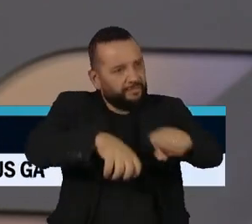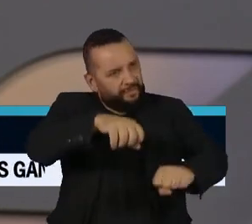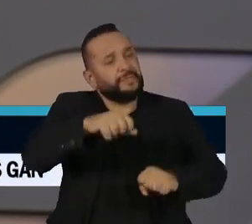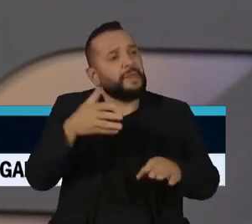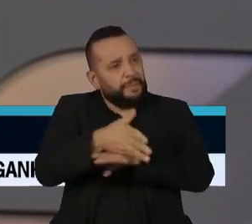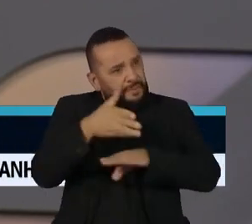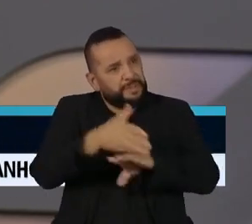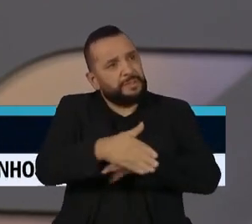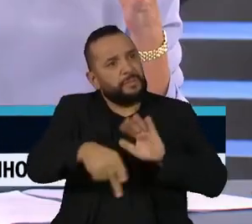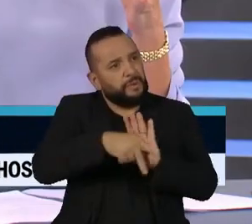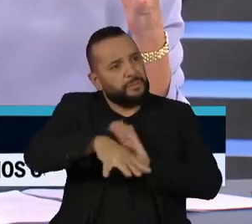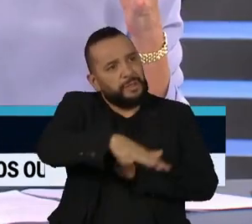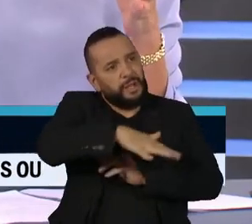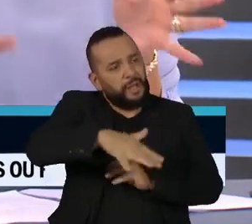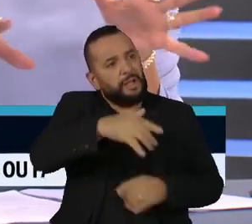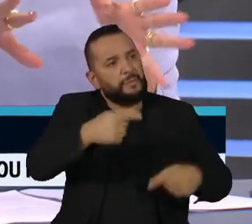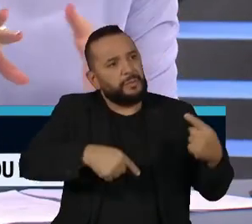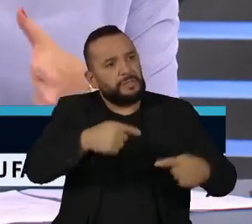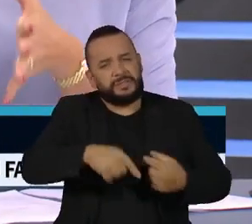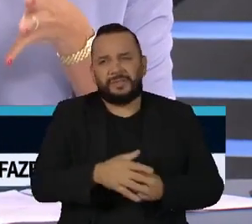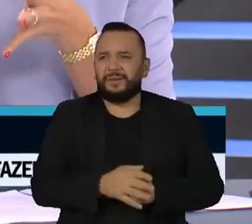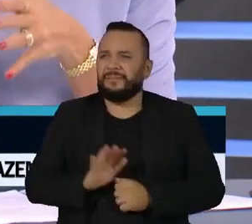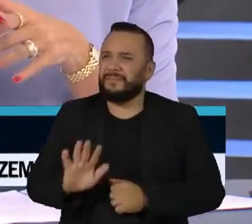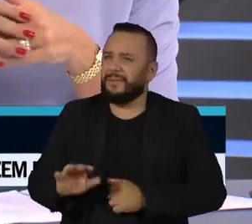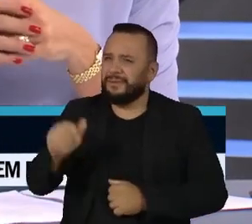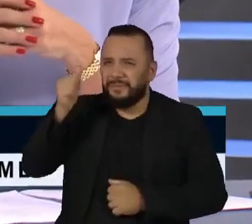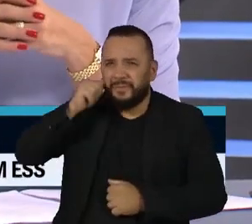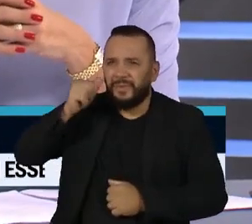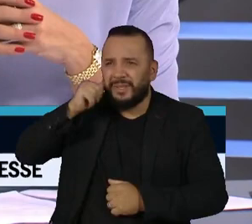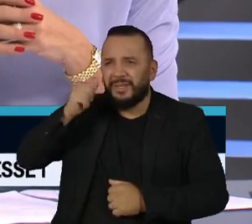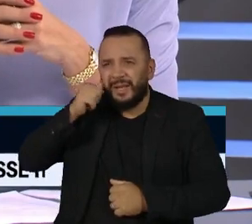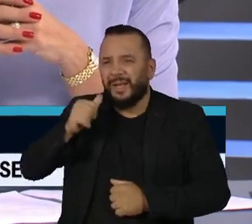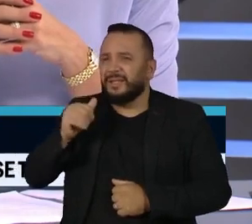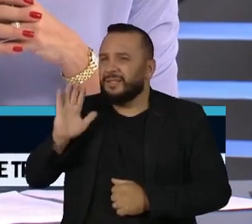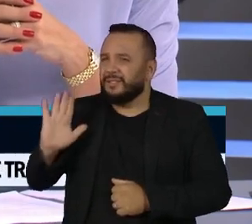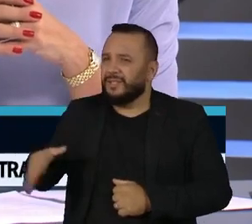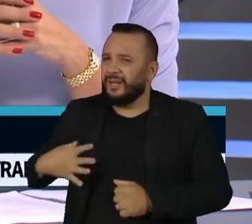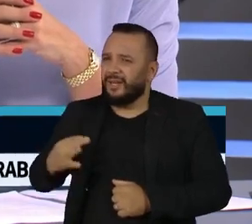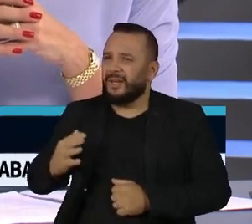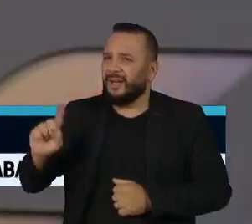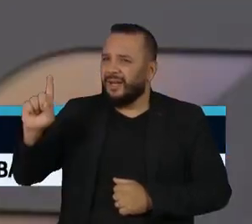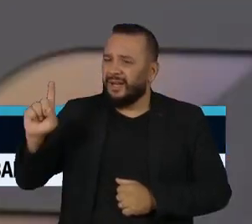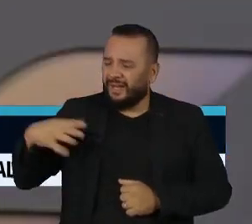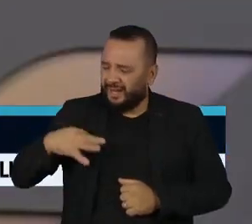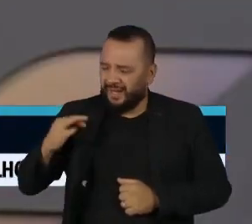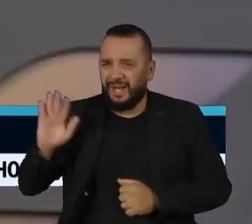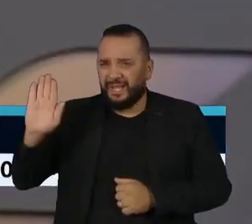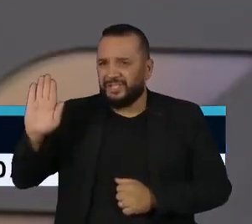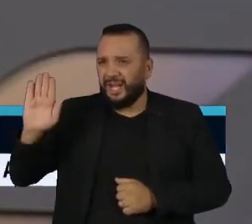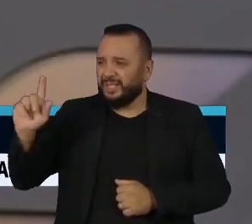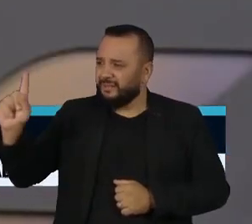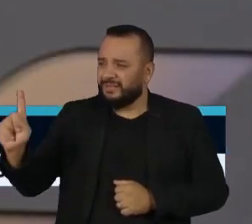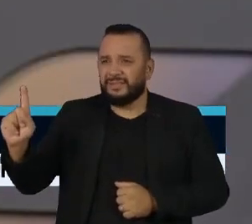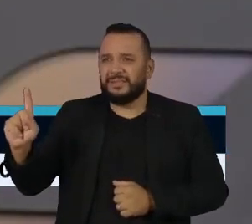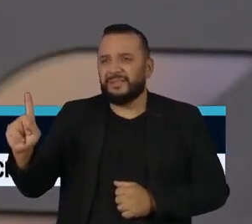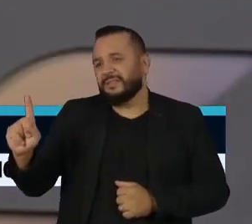política. Agora, o que estancaria esse cenário de mulheres serem abandonadas pelos partidos? Obviamente que